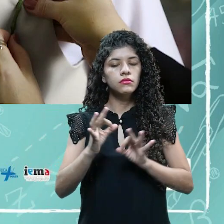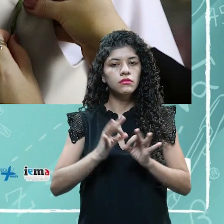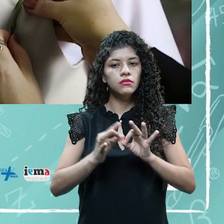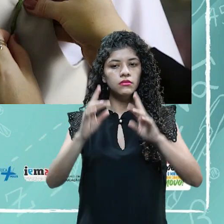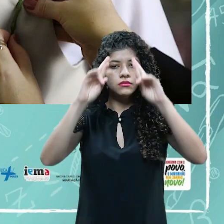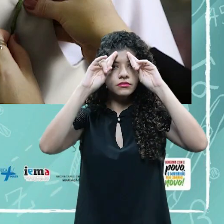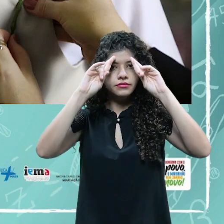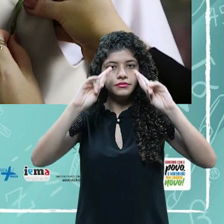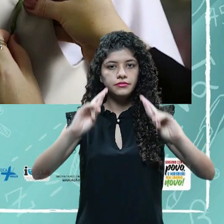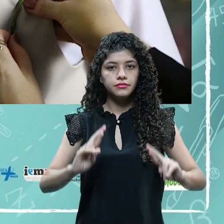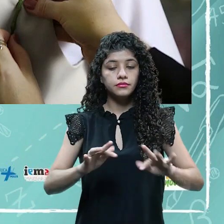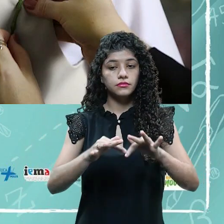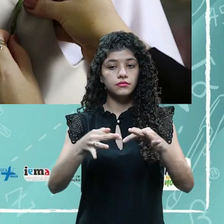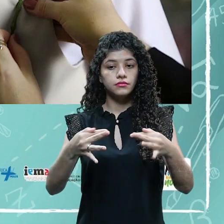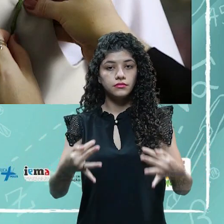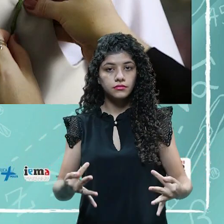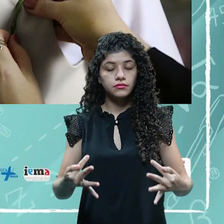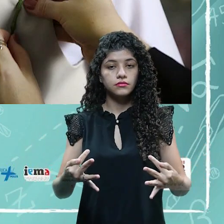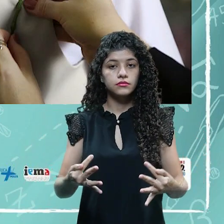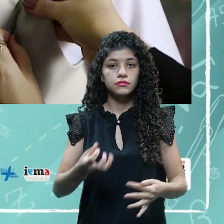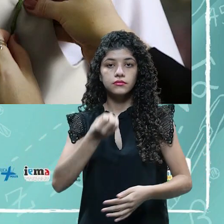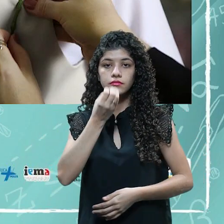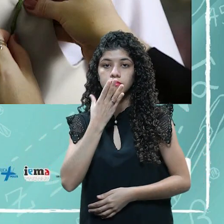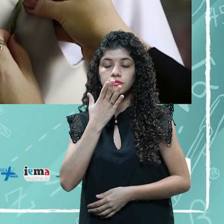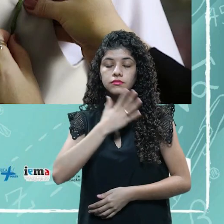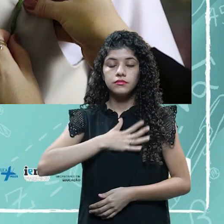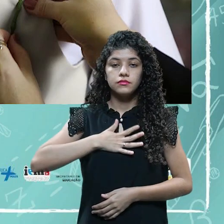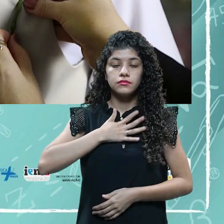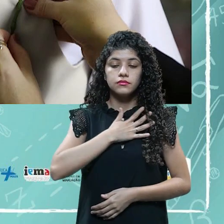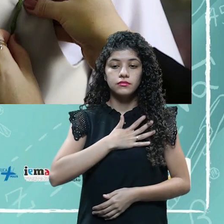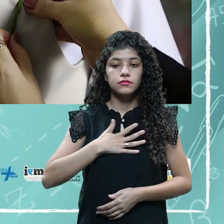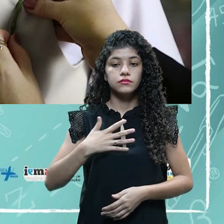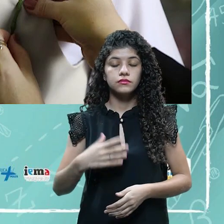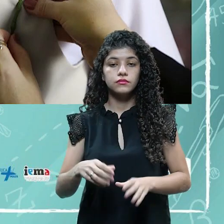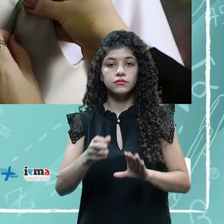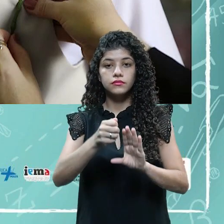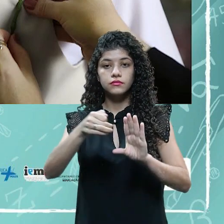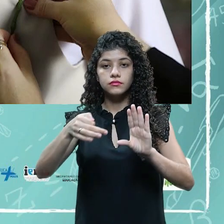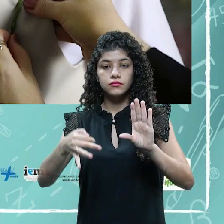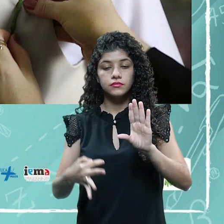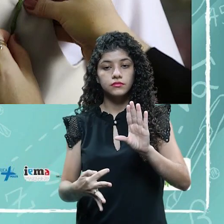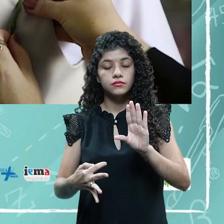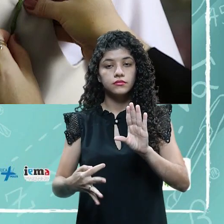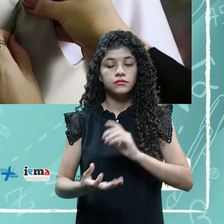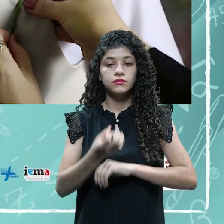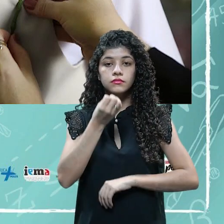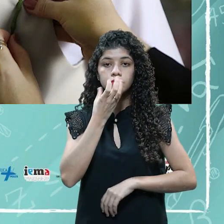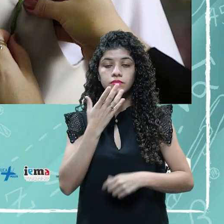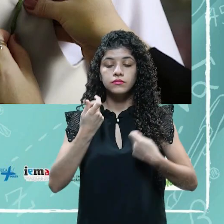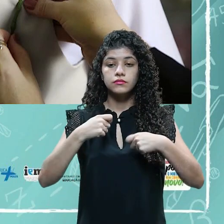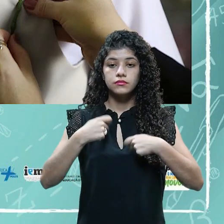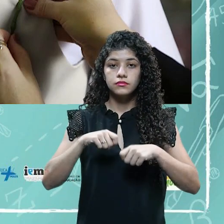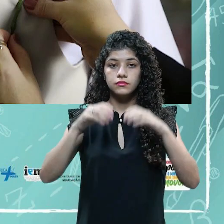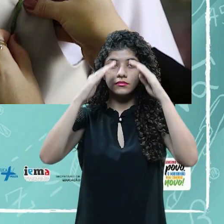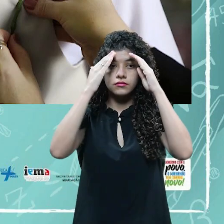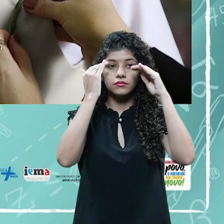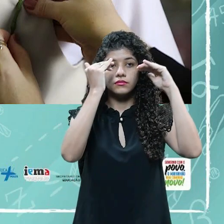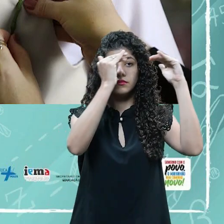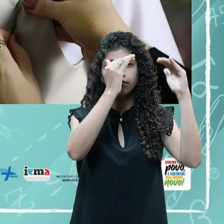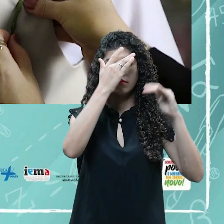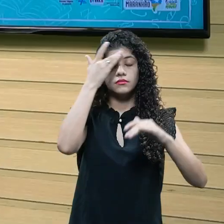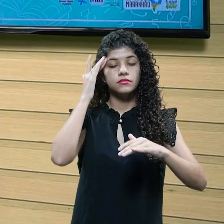respeito, simplicidade, bom gosto, bom senso. Características que devem ser seguidas por profissionais de